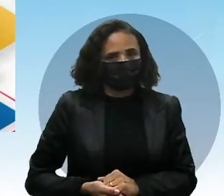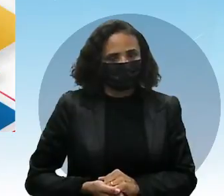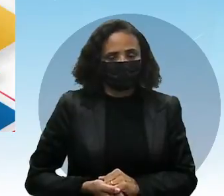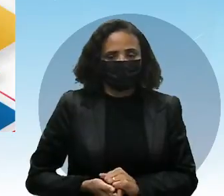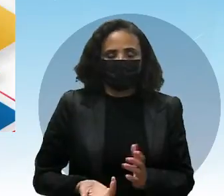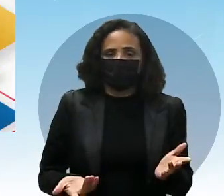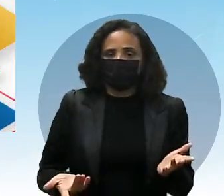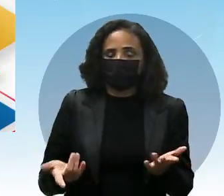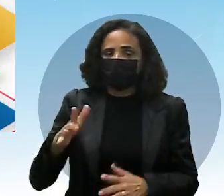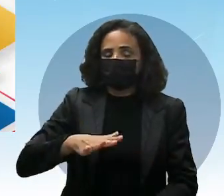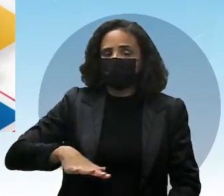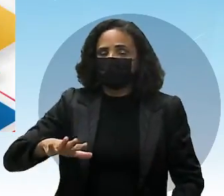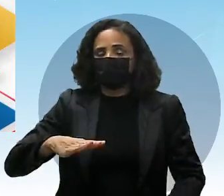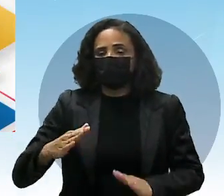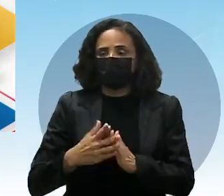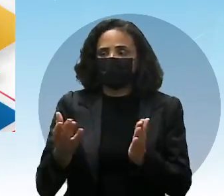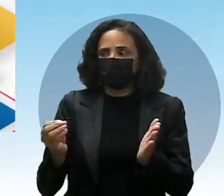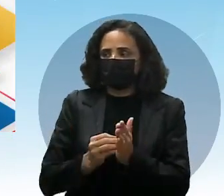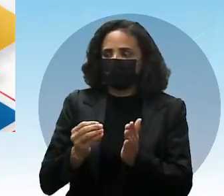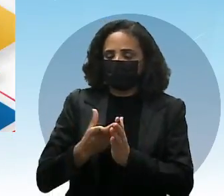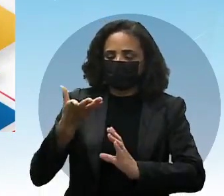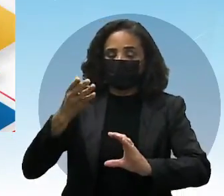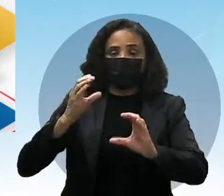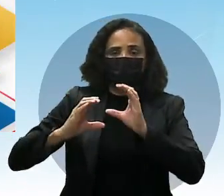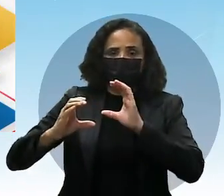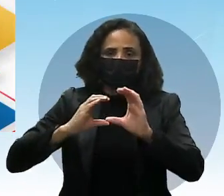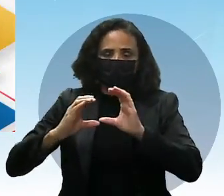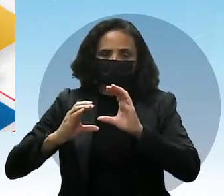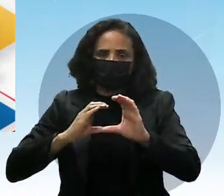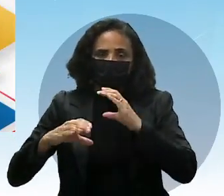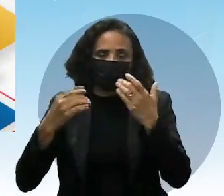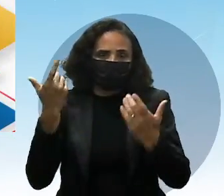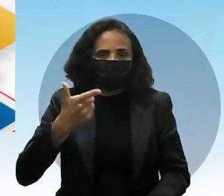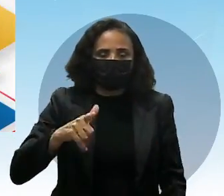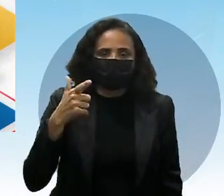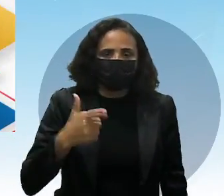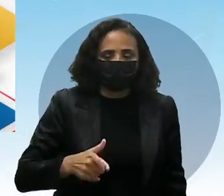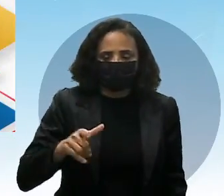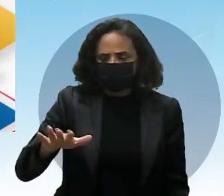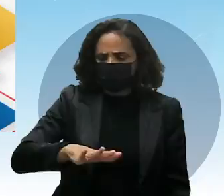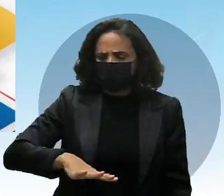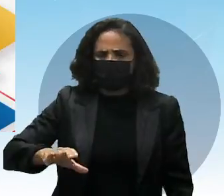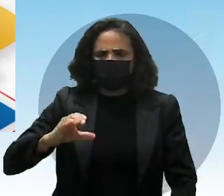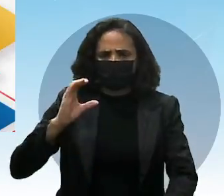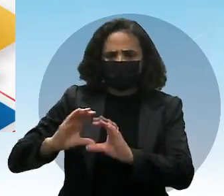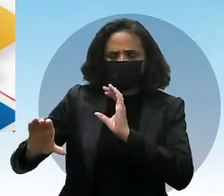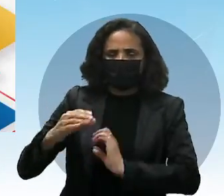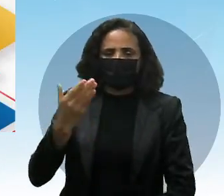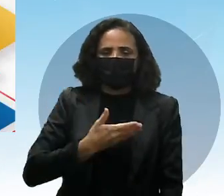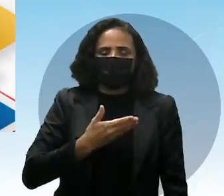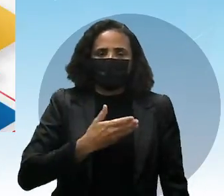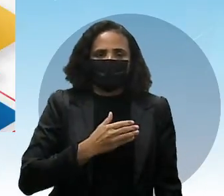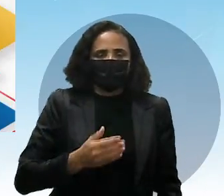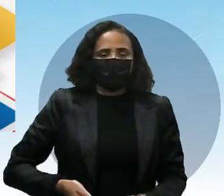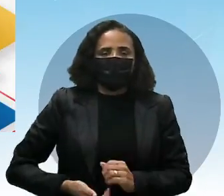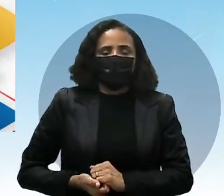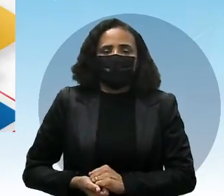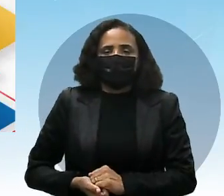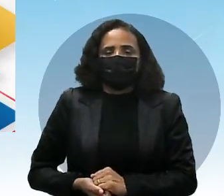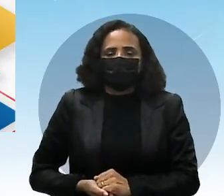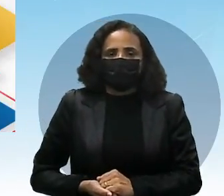essa negligência se devia ao fato da falta de comunicação que ele tinha ali Com os colegas de trabalho